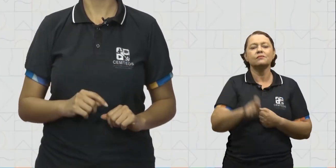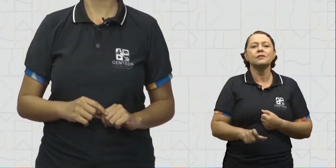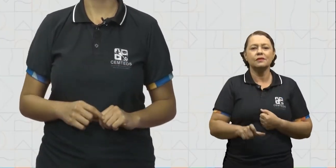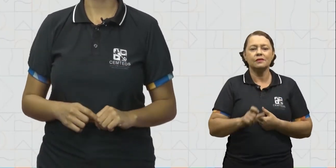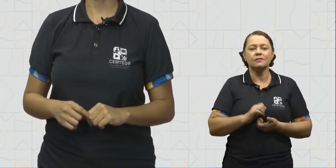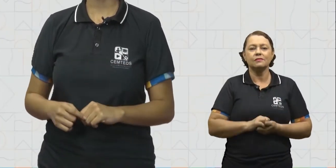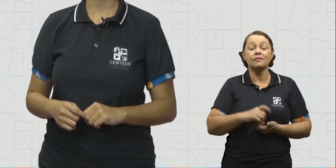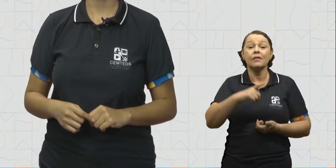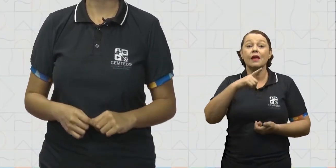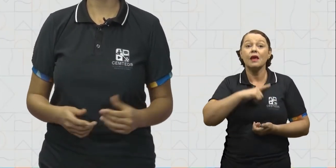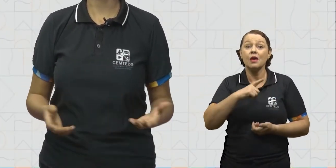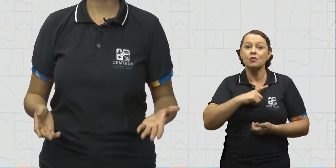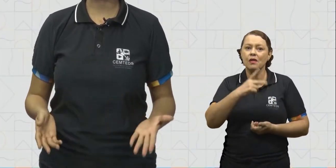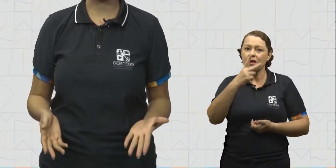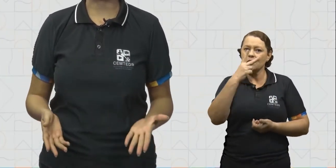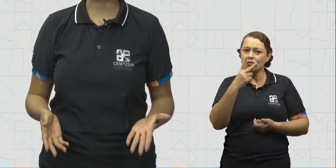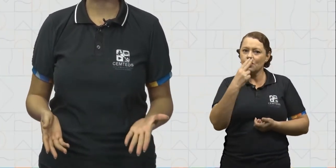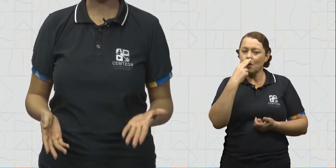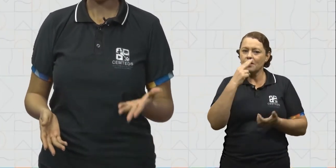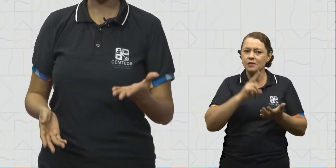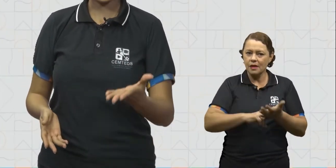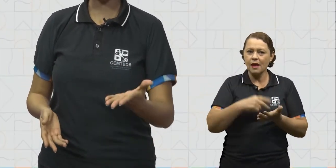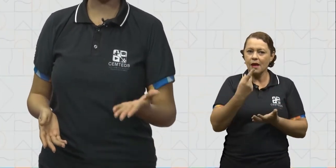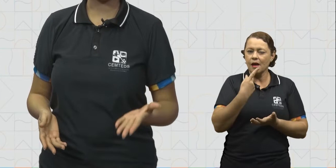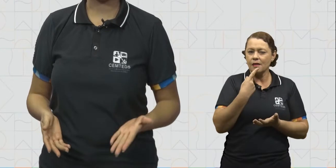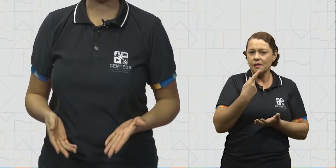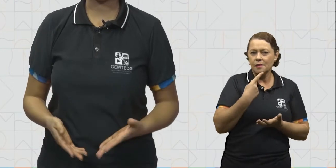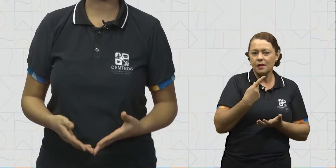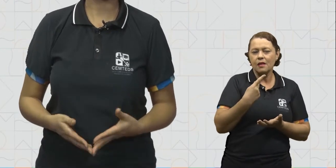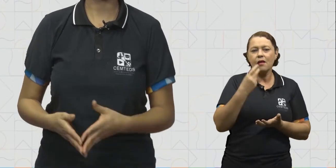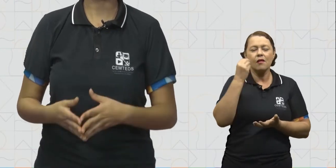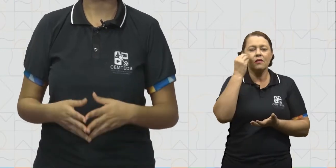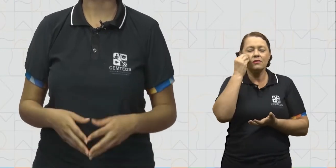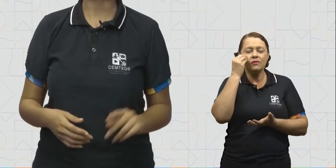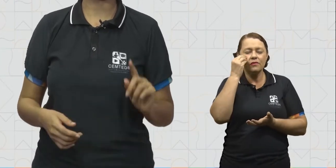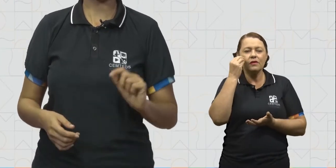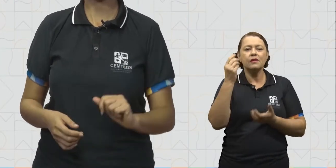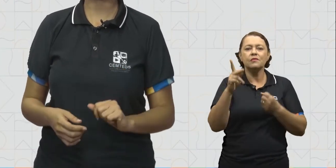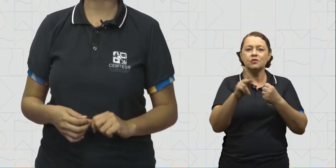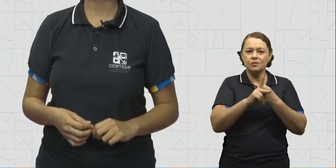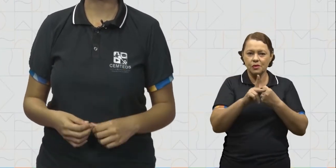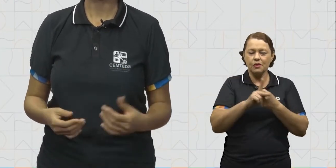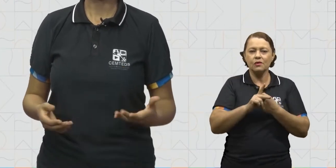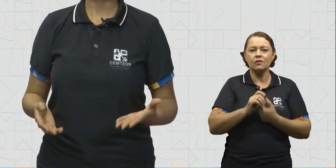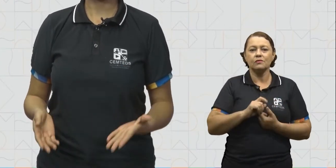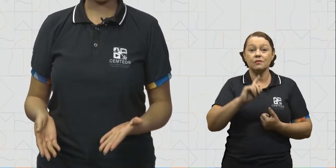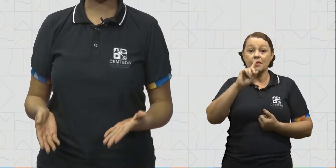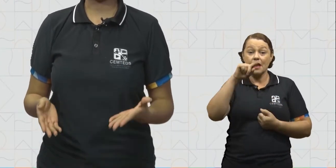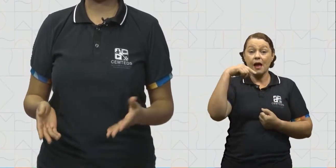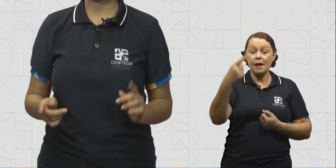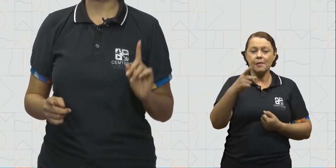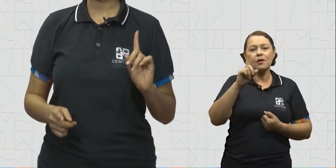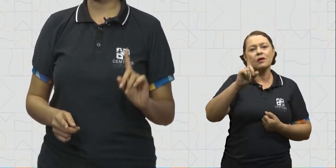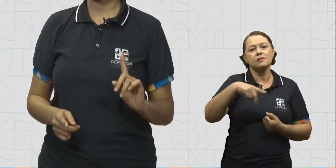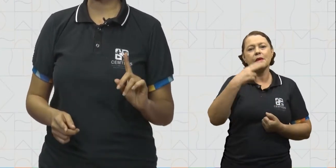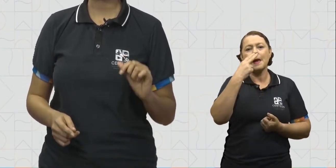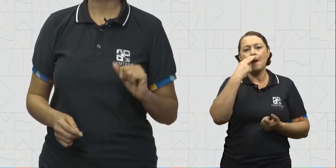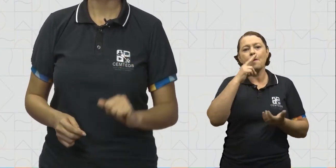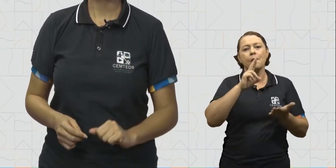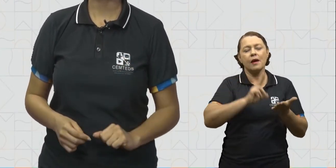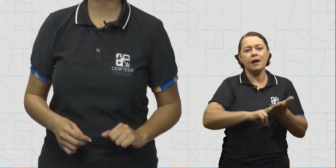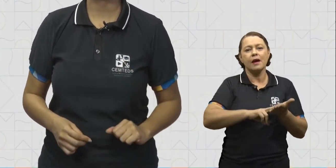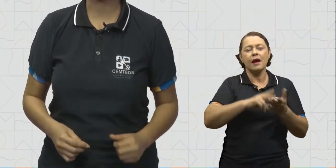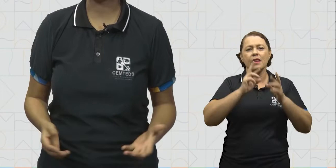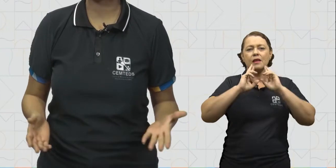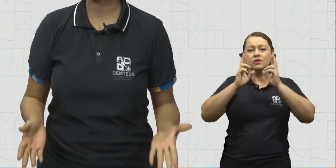cartas para verificarmos os pronomes. A próxima que veremos é uma carta de reclamação feita pela Cristine